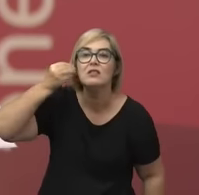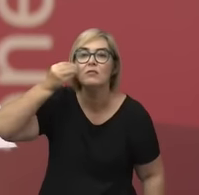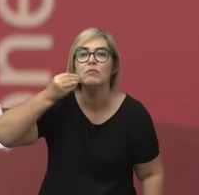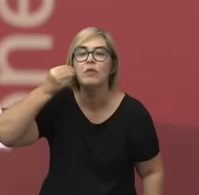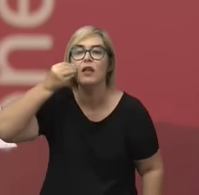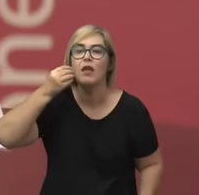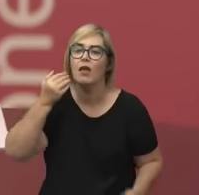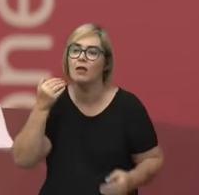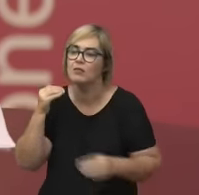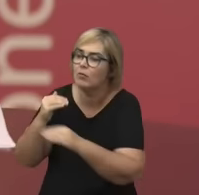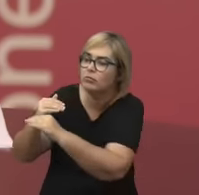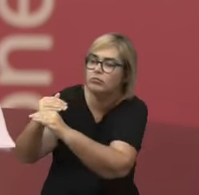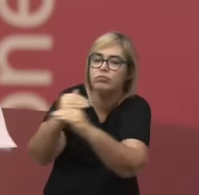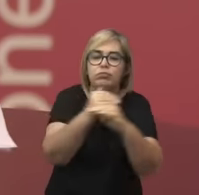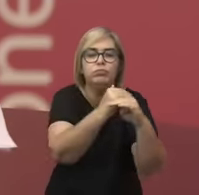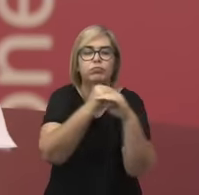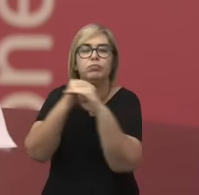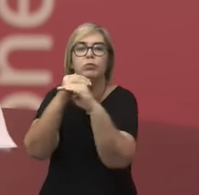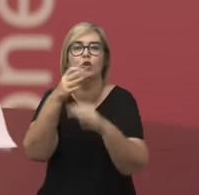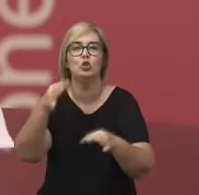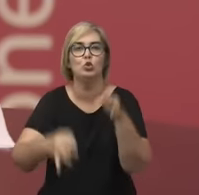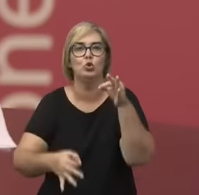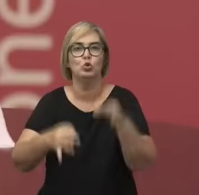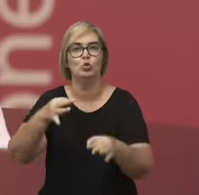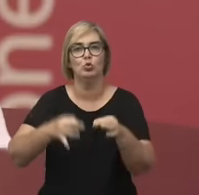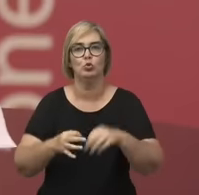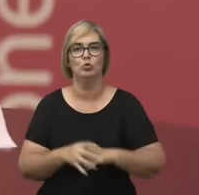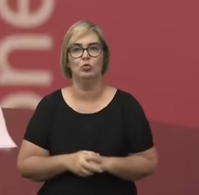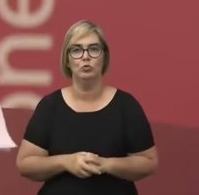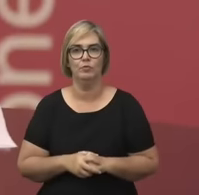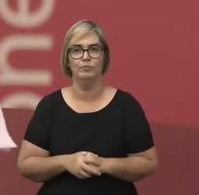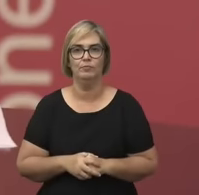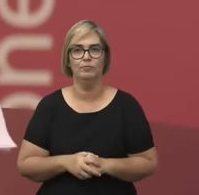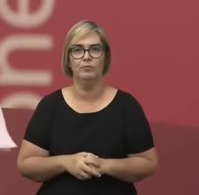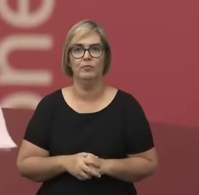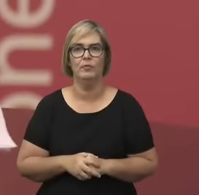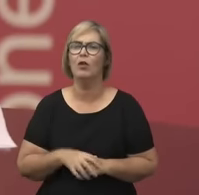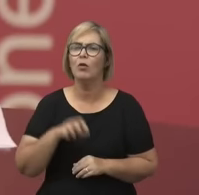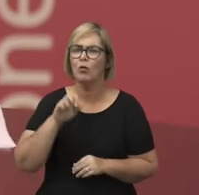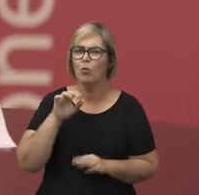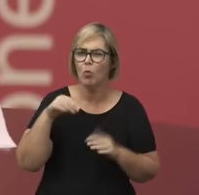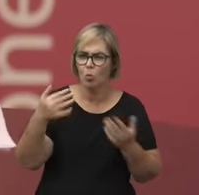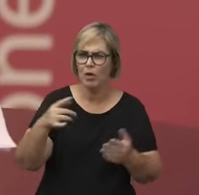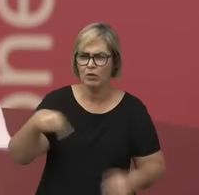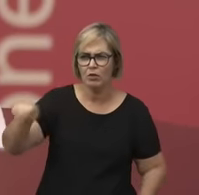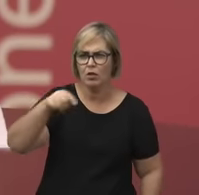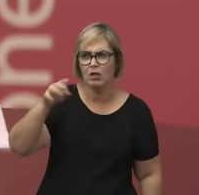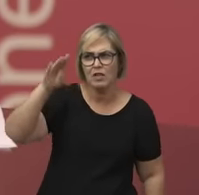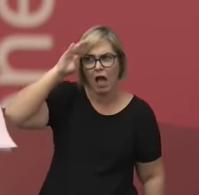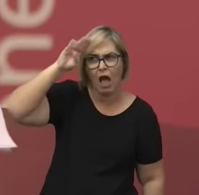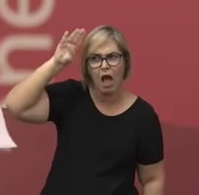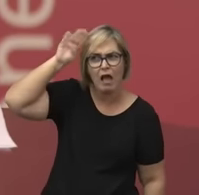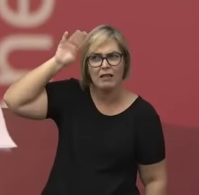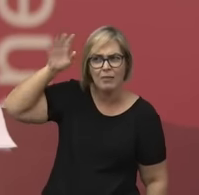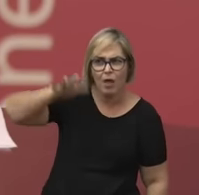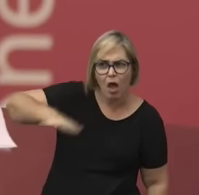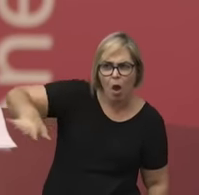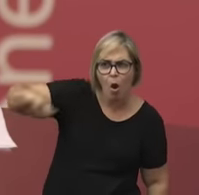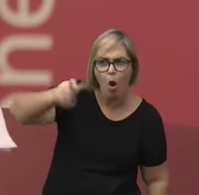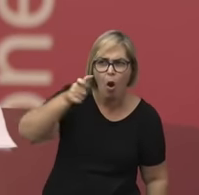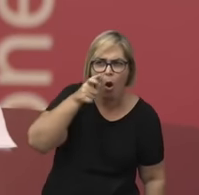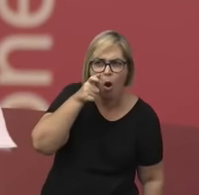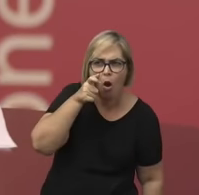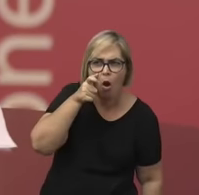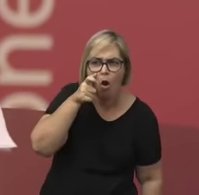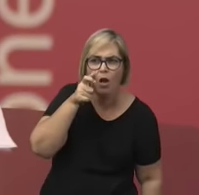modo justo. E aí, assim, quando a gente olha para a academia, essas lacunas de gênero, quando a olha